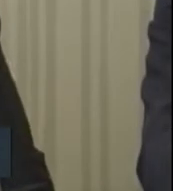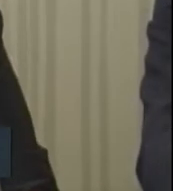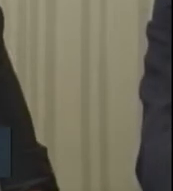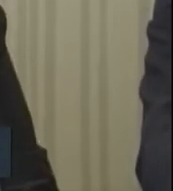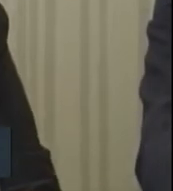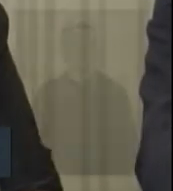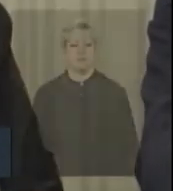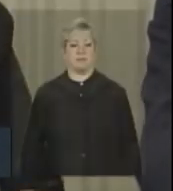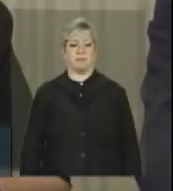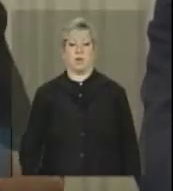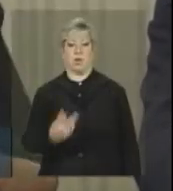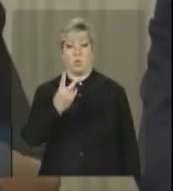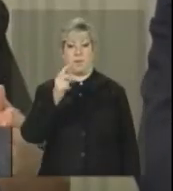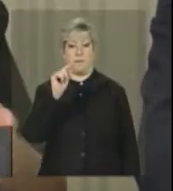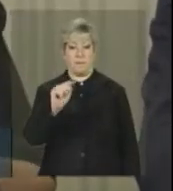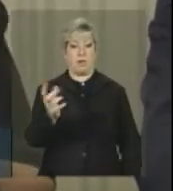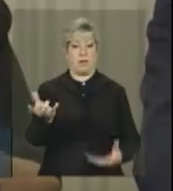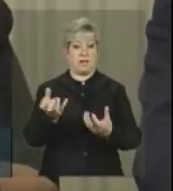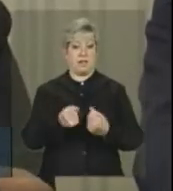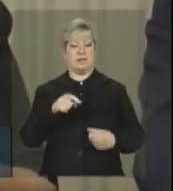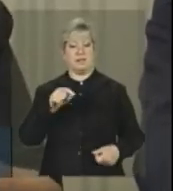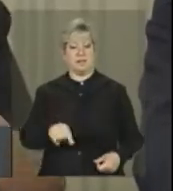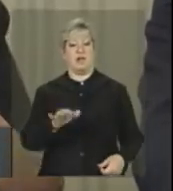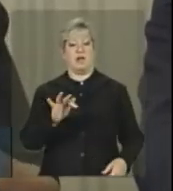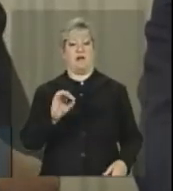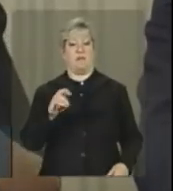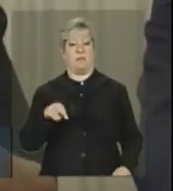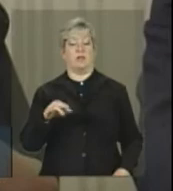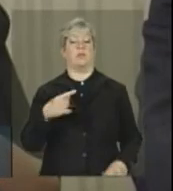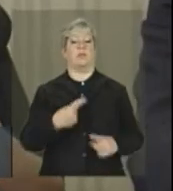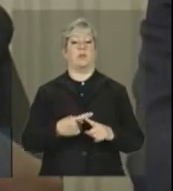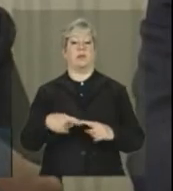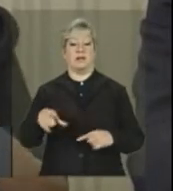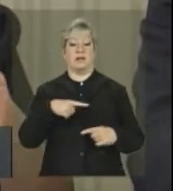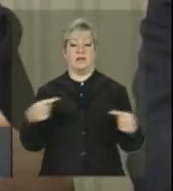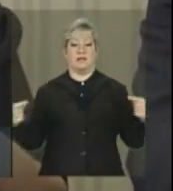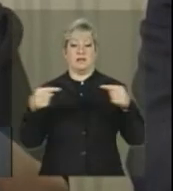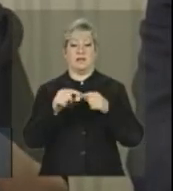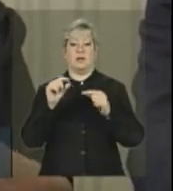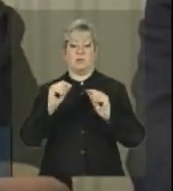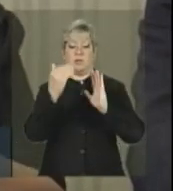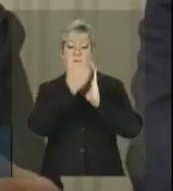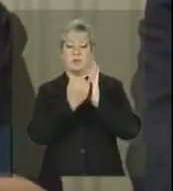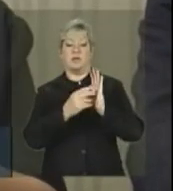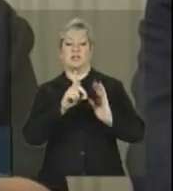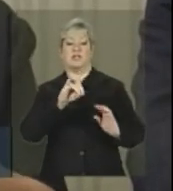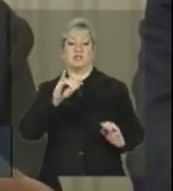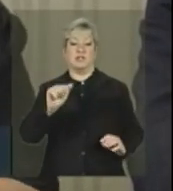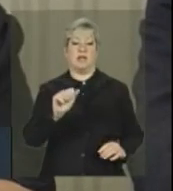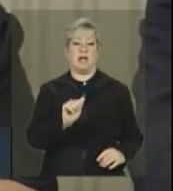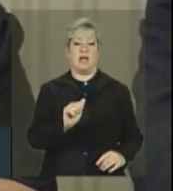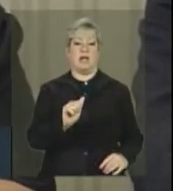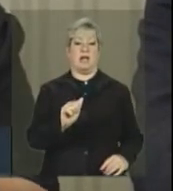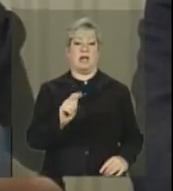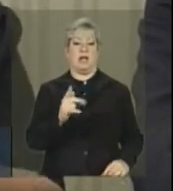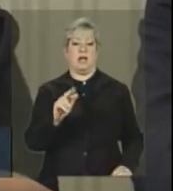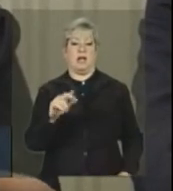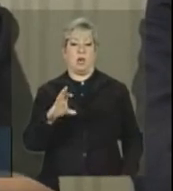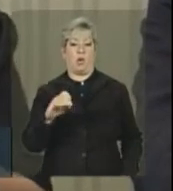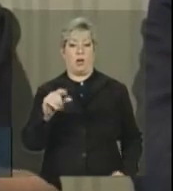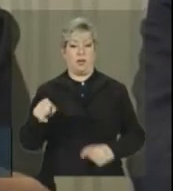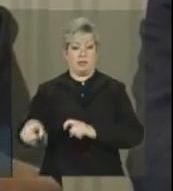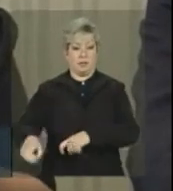2 mil receberão fomento, porque isso é que eu estava dizendo, eles estão vinculados ao calendário agrícola, certo? Então, não necessariamente você vai ter